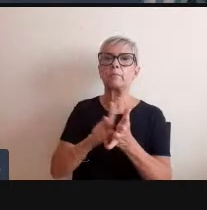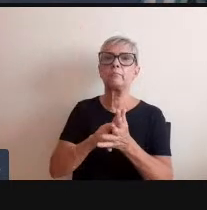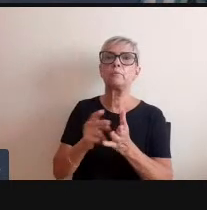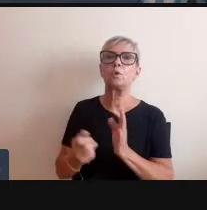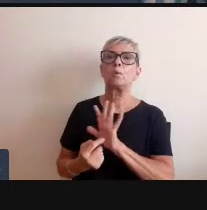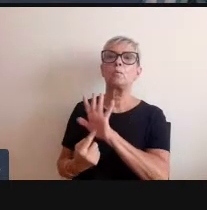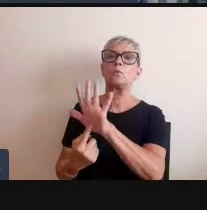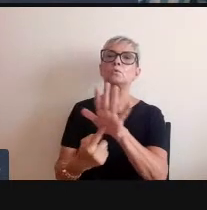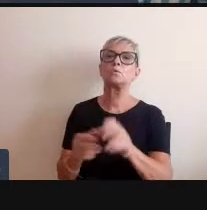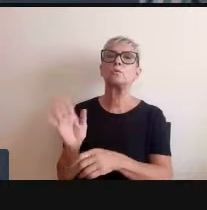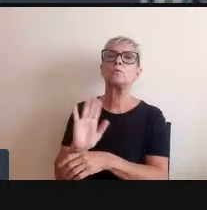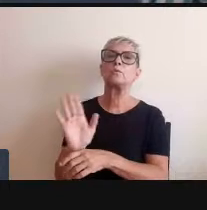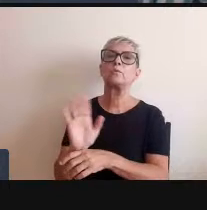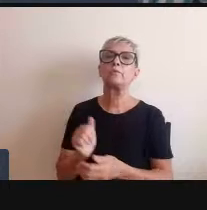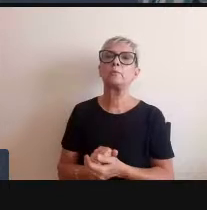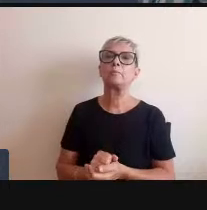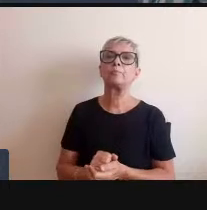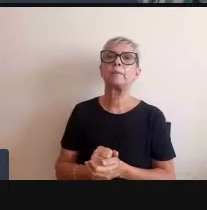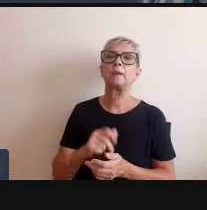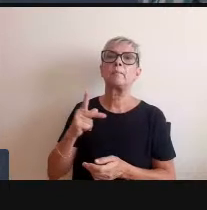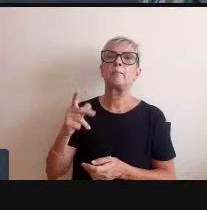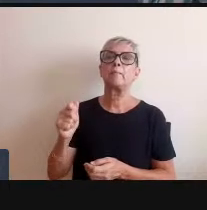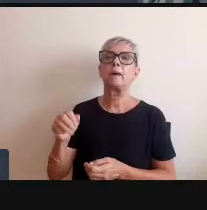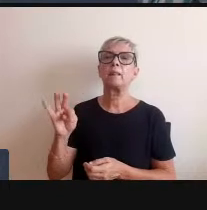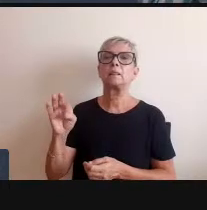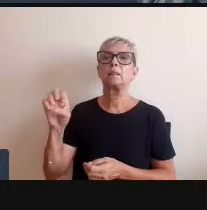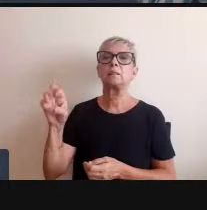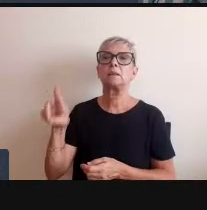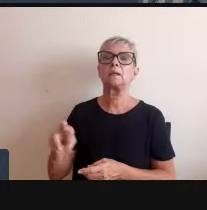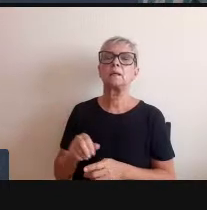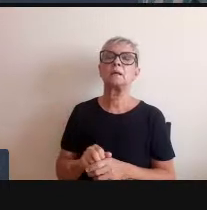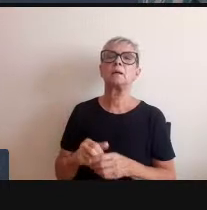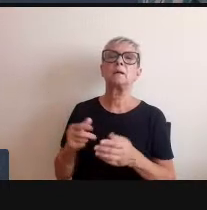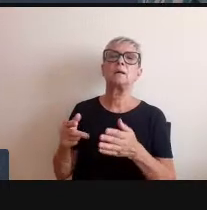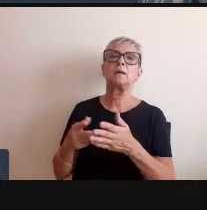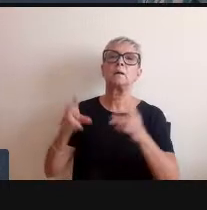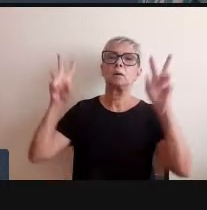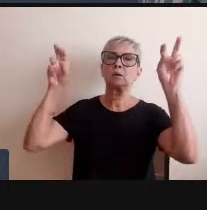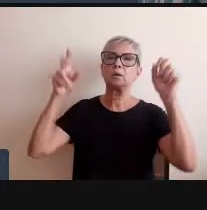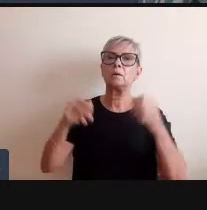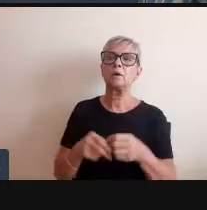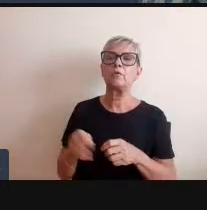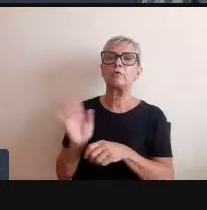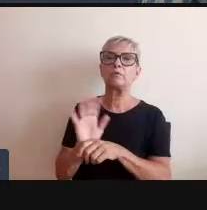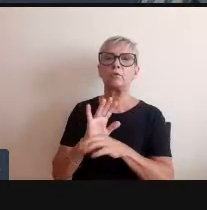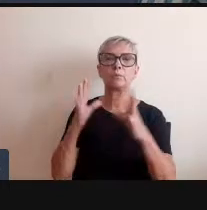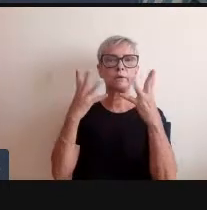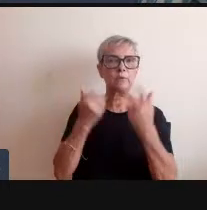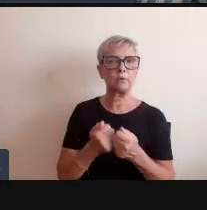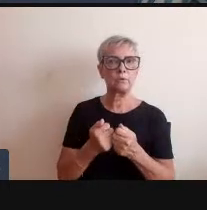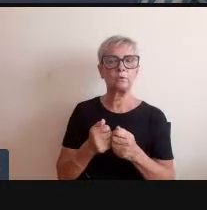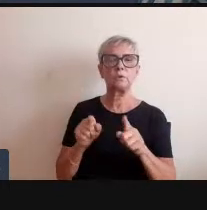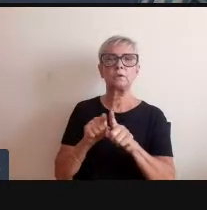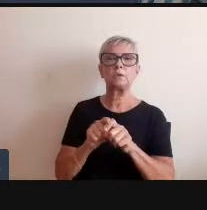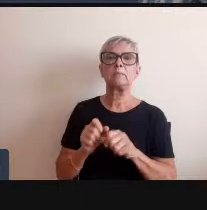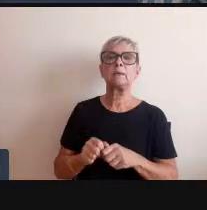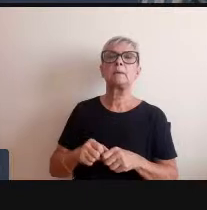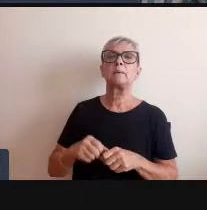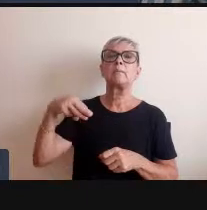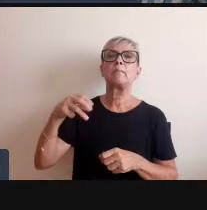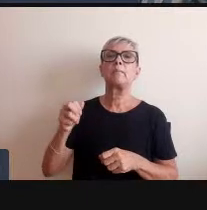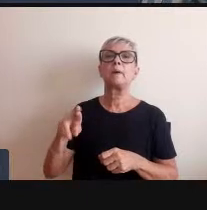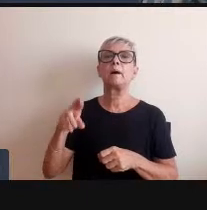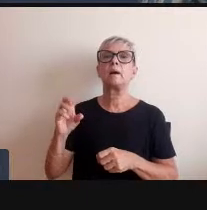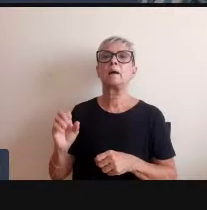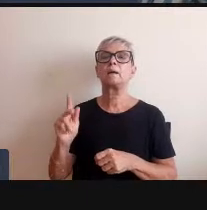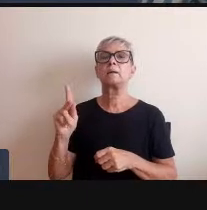que se chama Pater Panchali esse filme é é um filme maravilhoso e o Martin Scorsese diz na